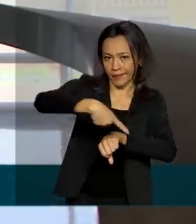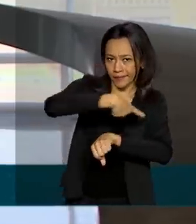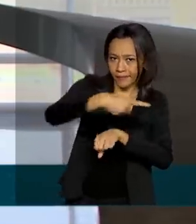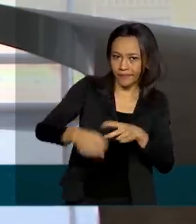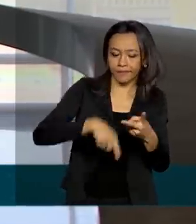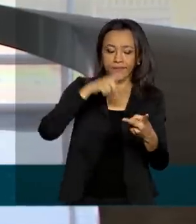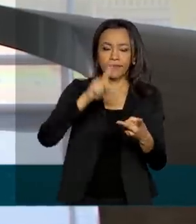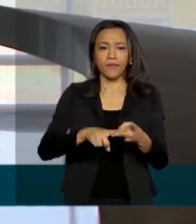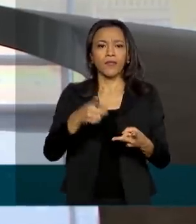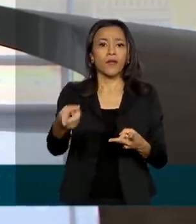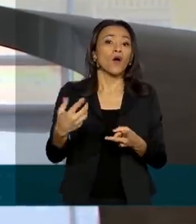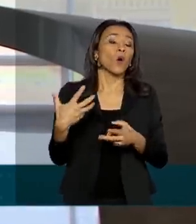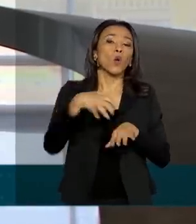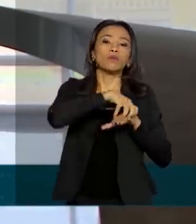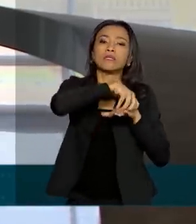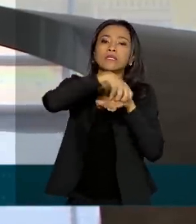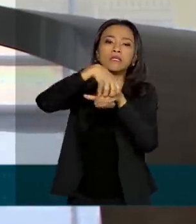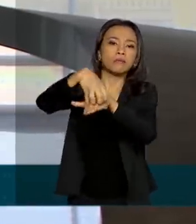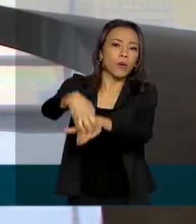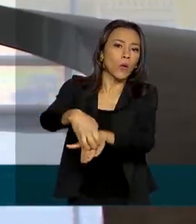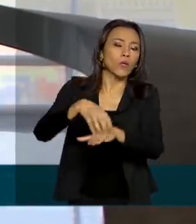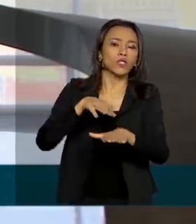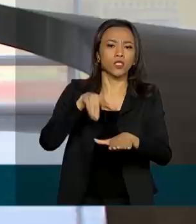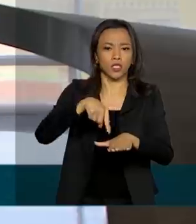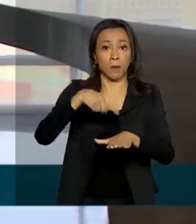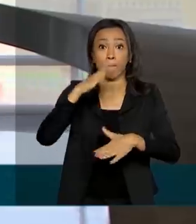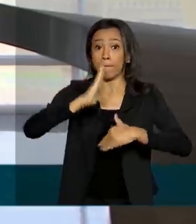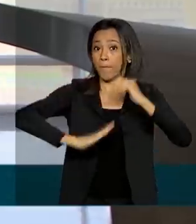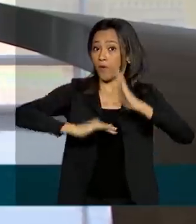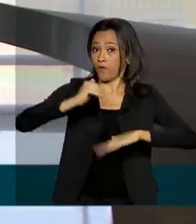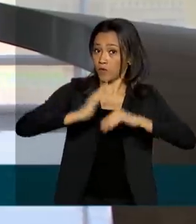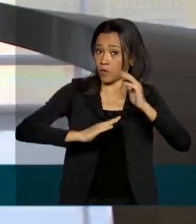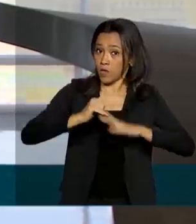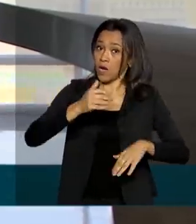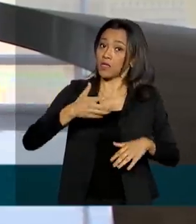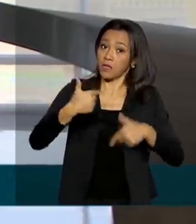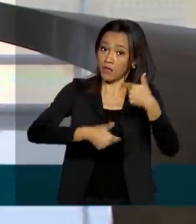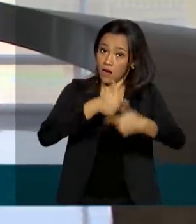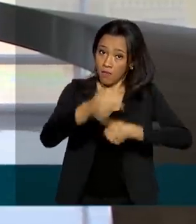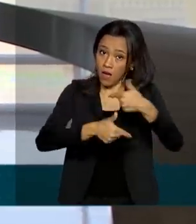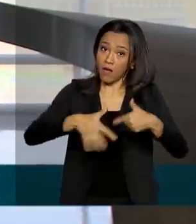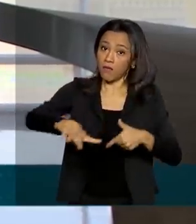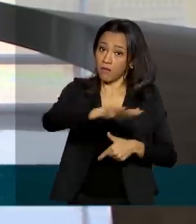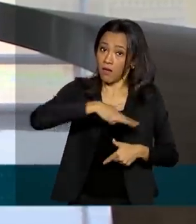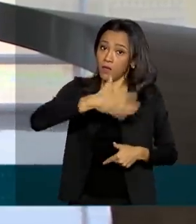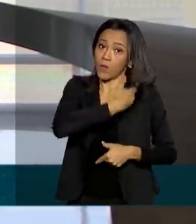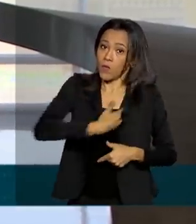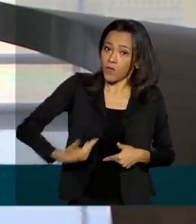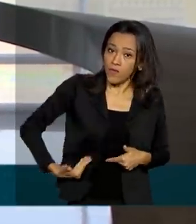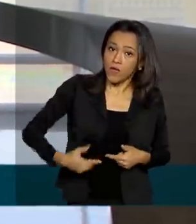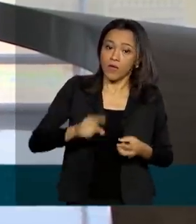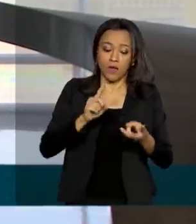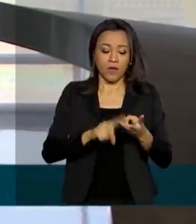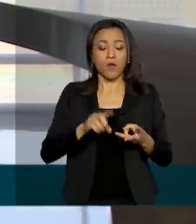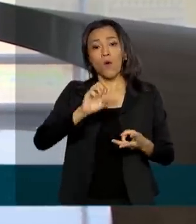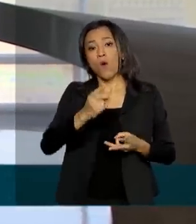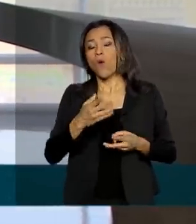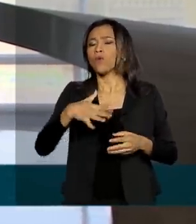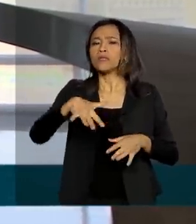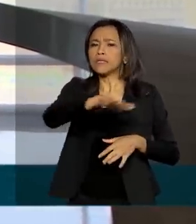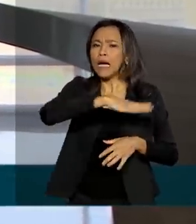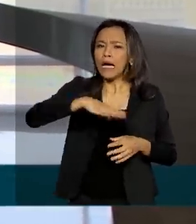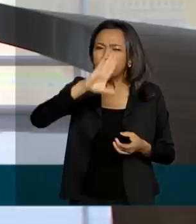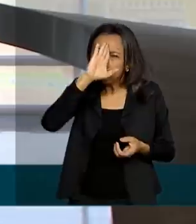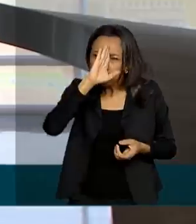para o transporte de profissionais que atuem em serviços públicos ou atividades essenciais